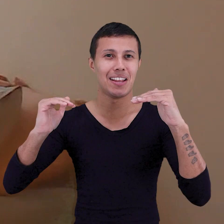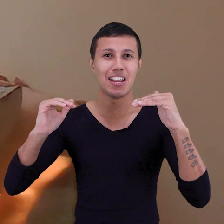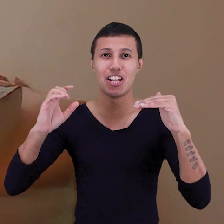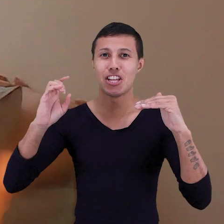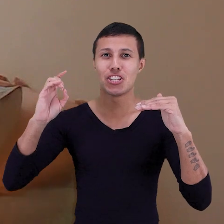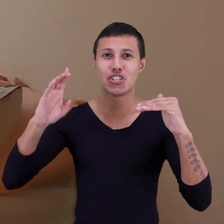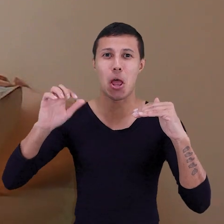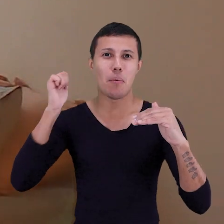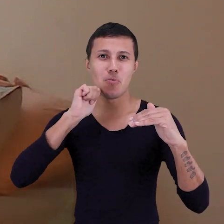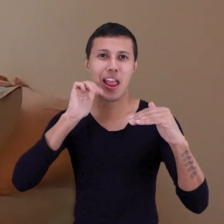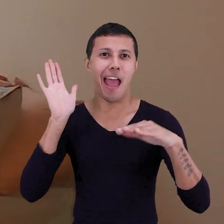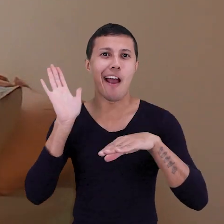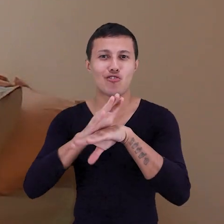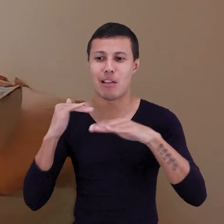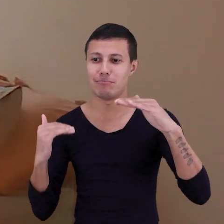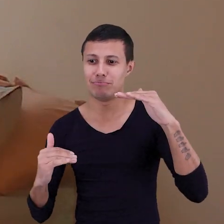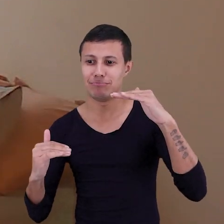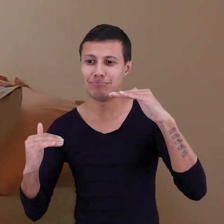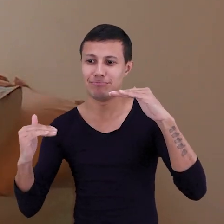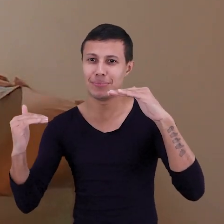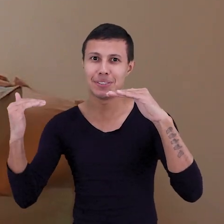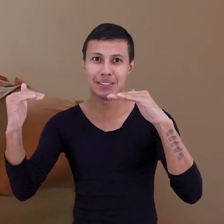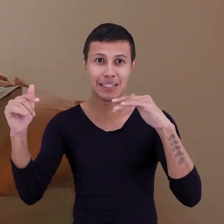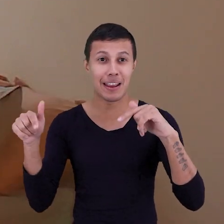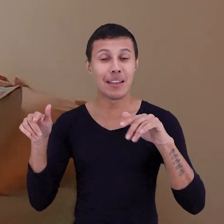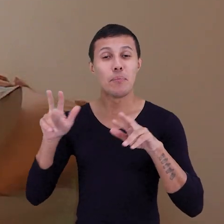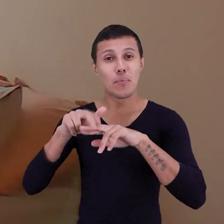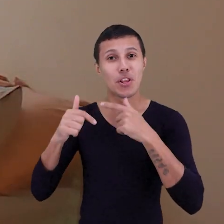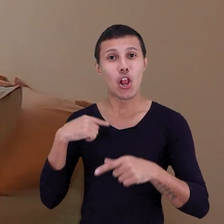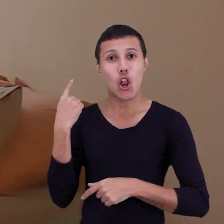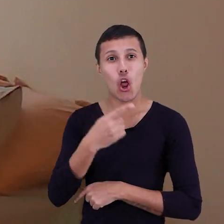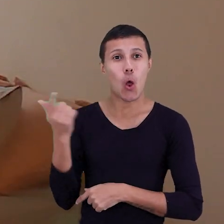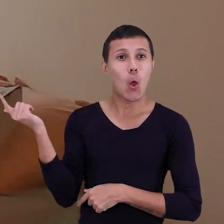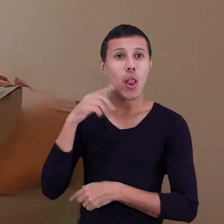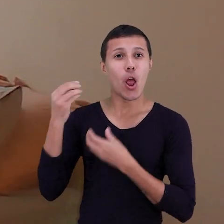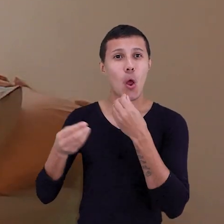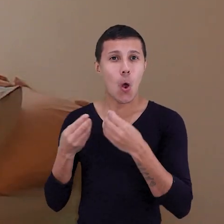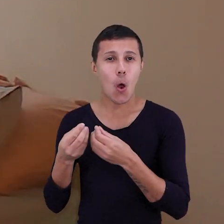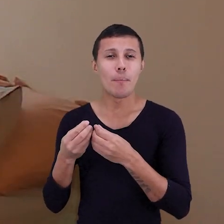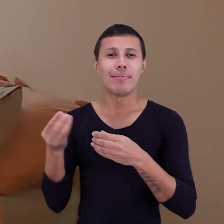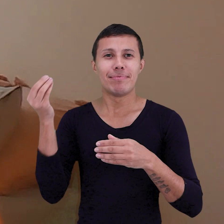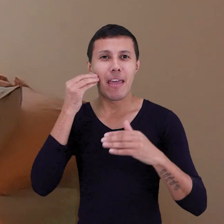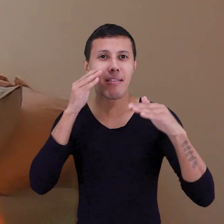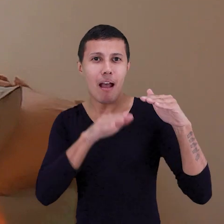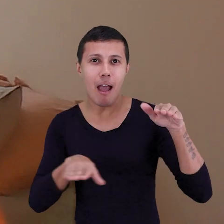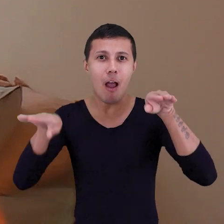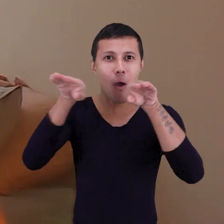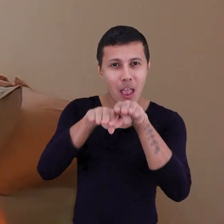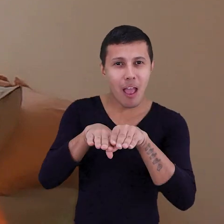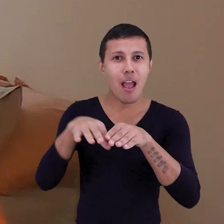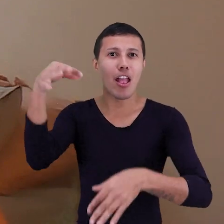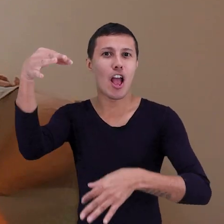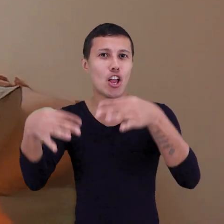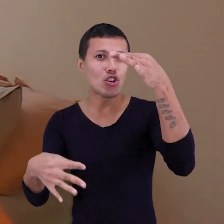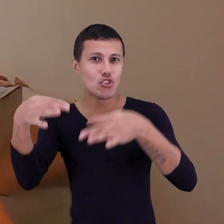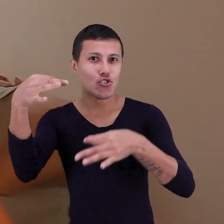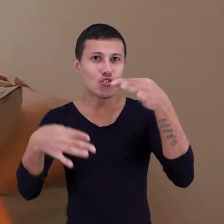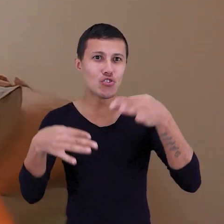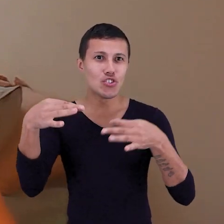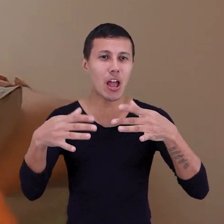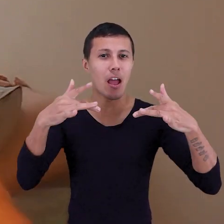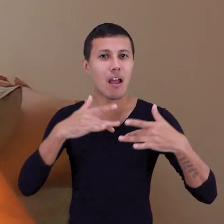o feminino vai conseguir fazer isso, né? A gente tem esse lado que busca equidade, justiça,